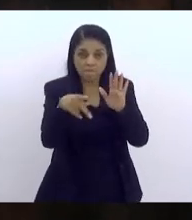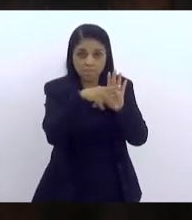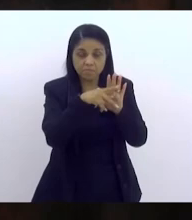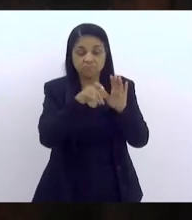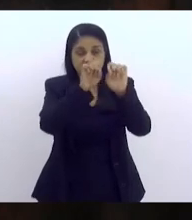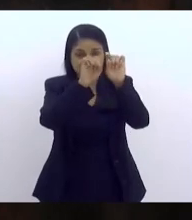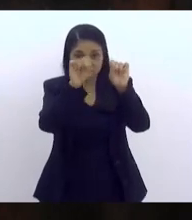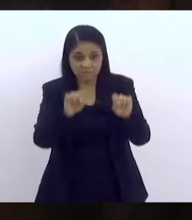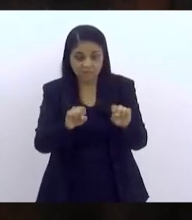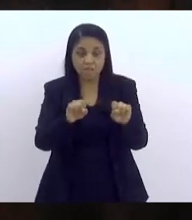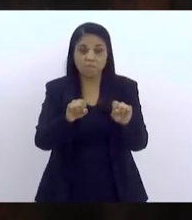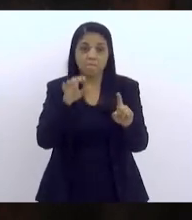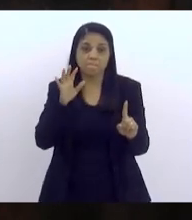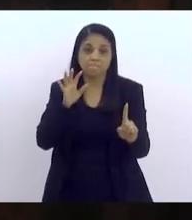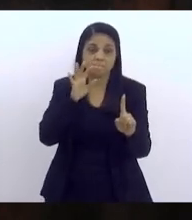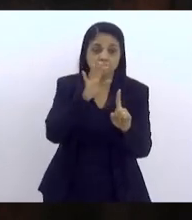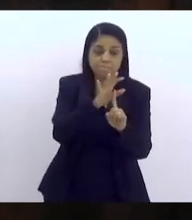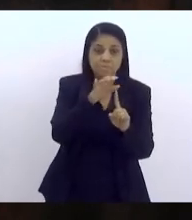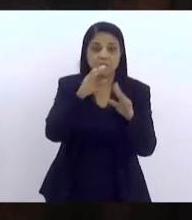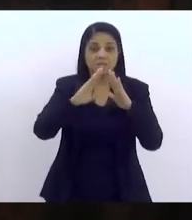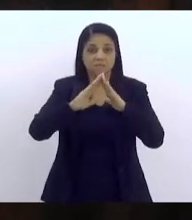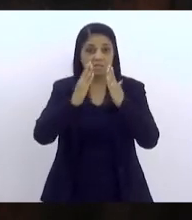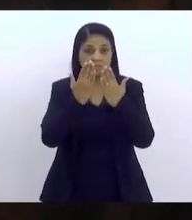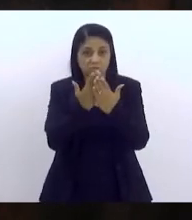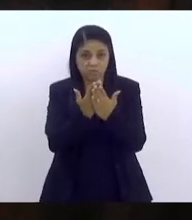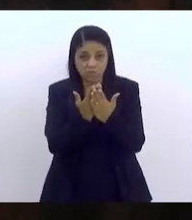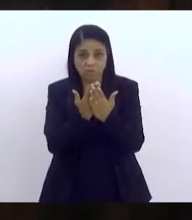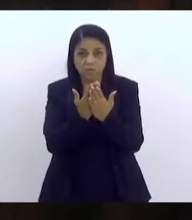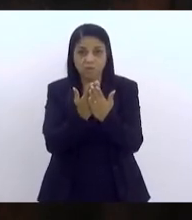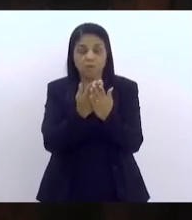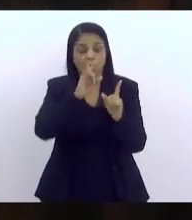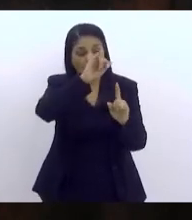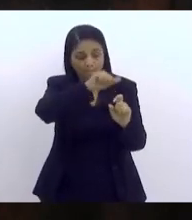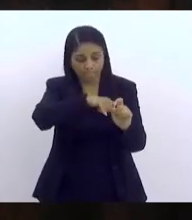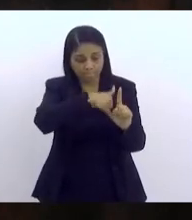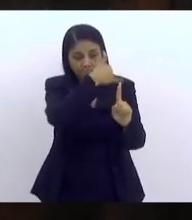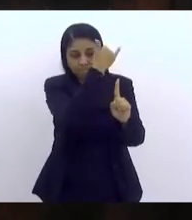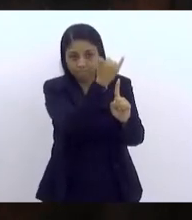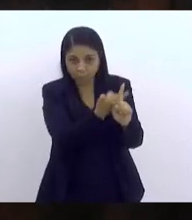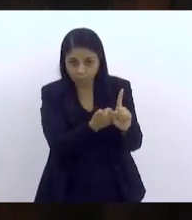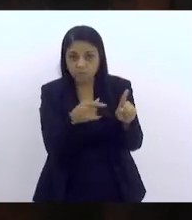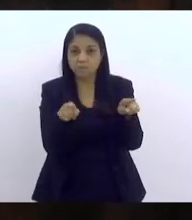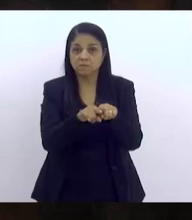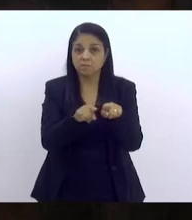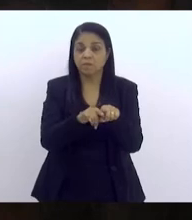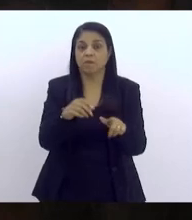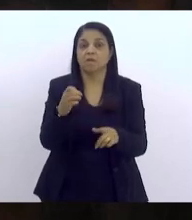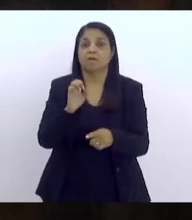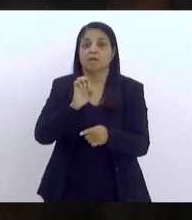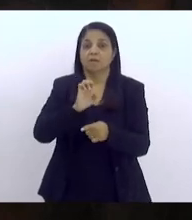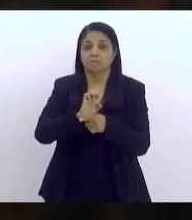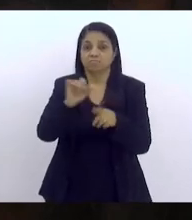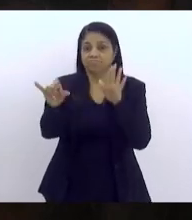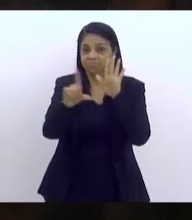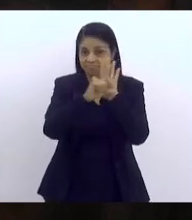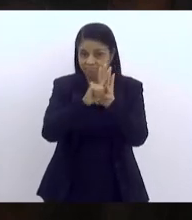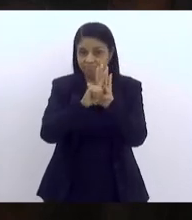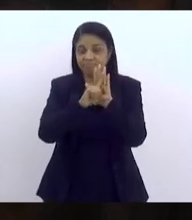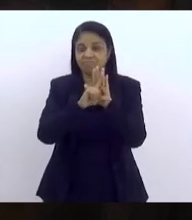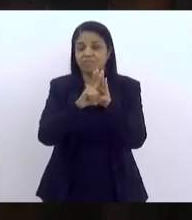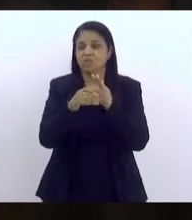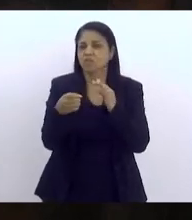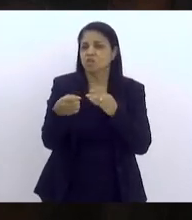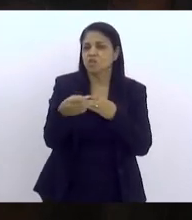sistemática na escola, que nós apelidamos de bullying, e também temos a lei estadual, que é novinha, do ano